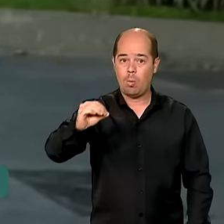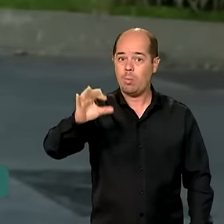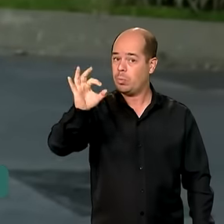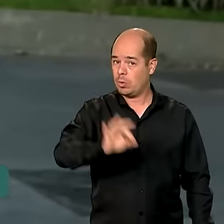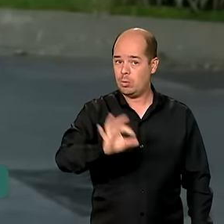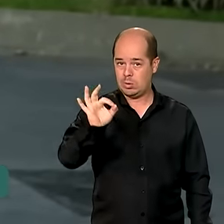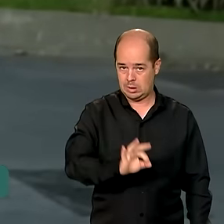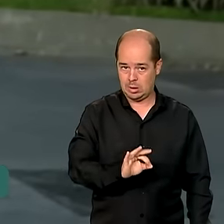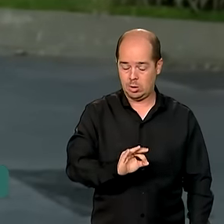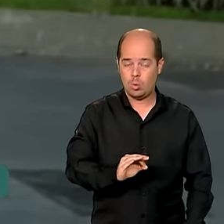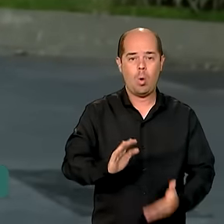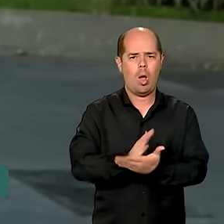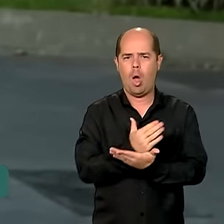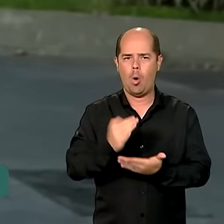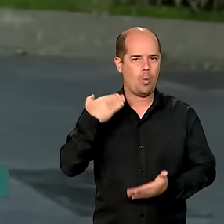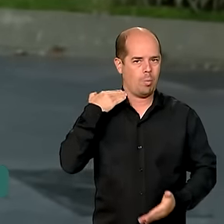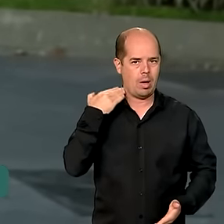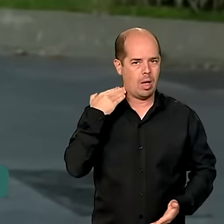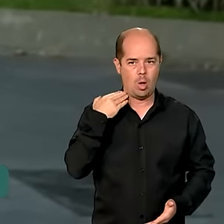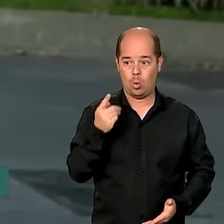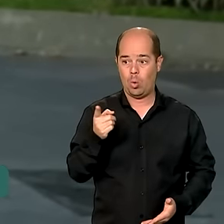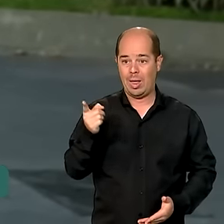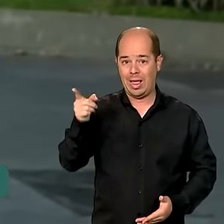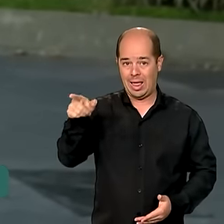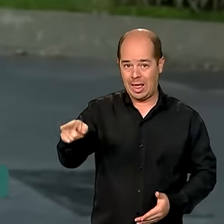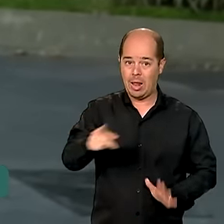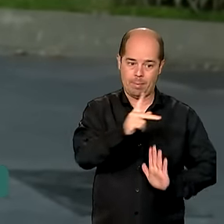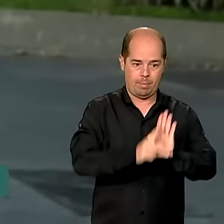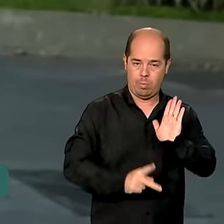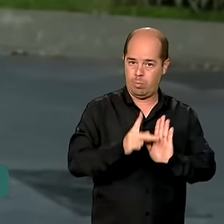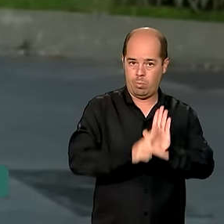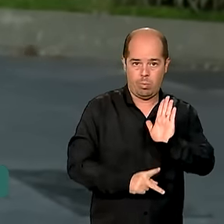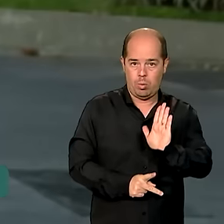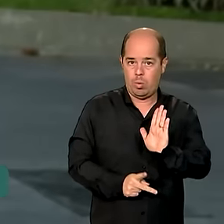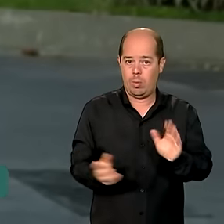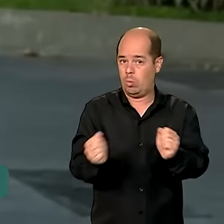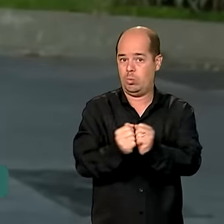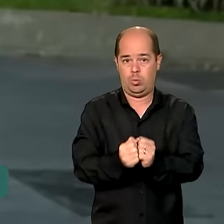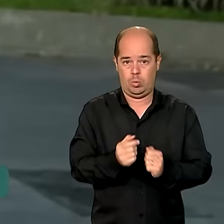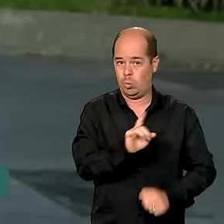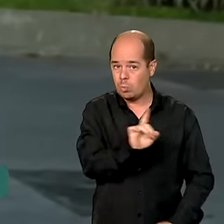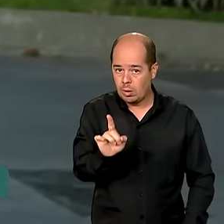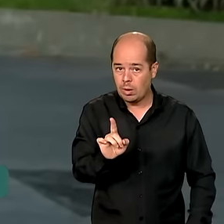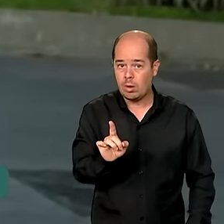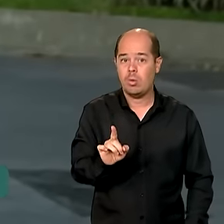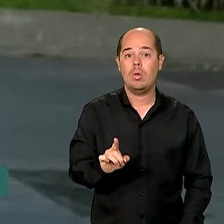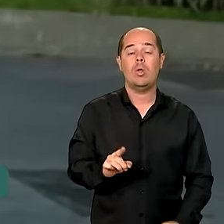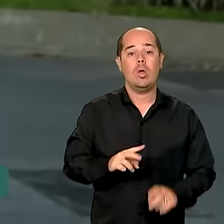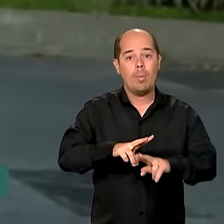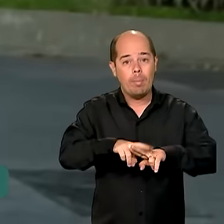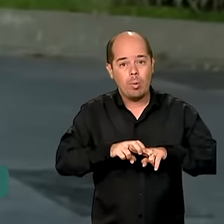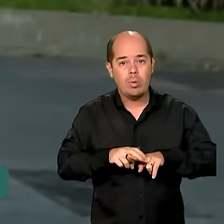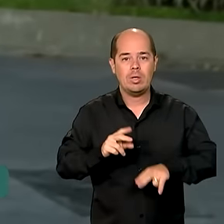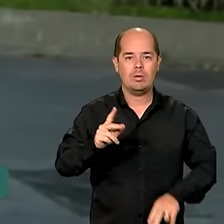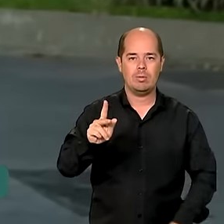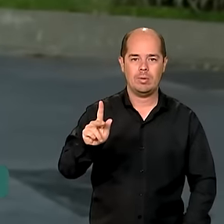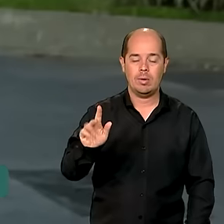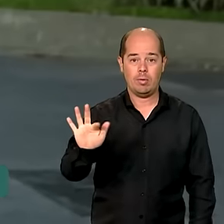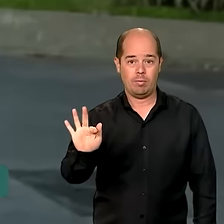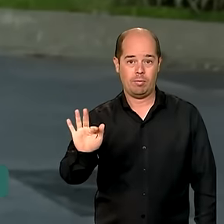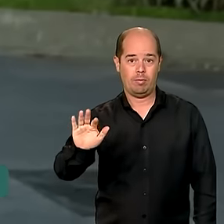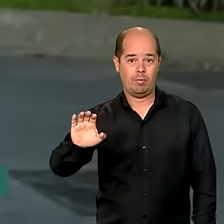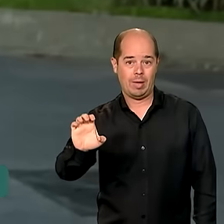Desenrola, por isso, uma das recomendações da FEBRABAN é para a portabilidade da dívida para as